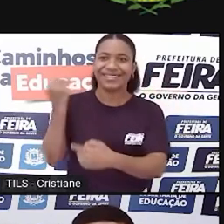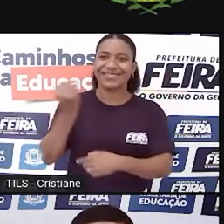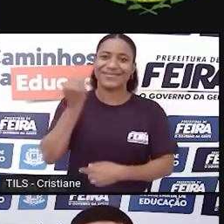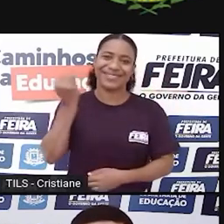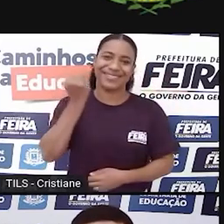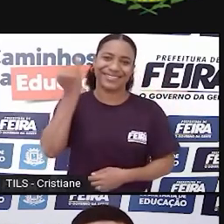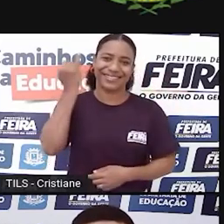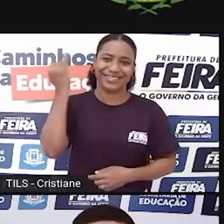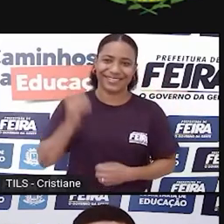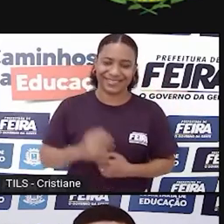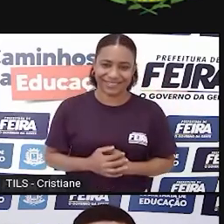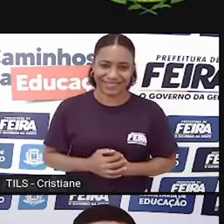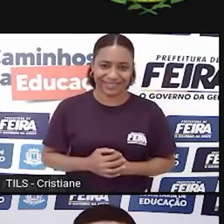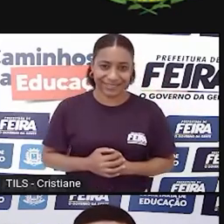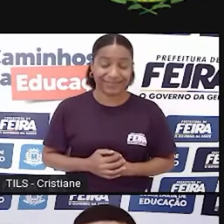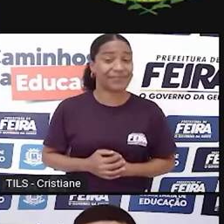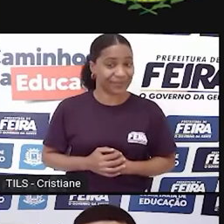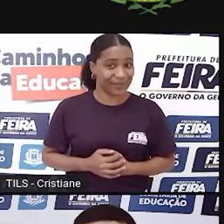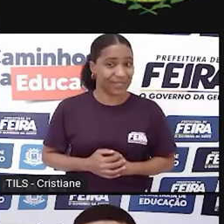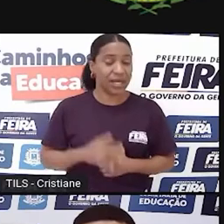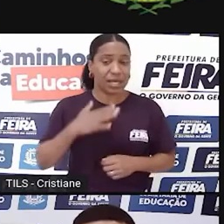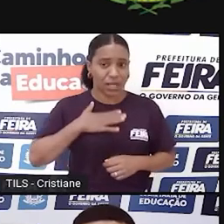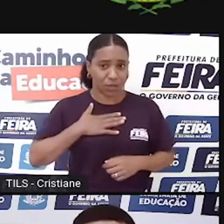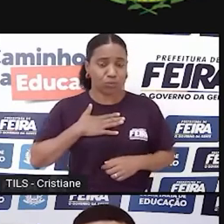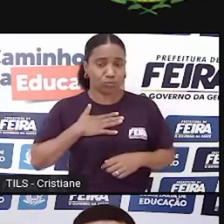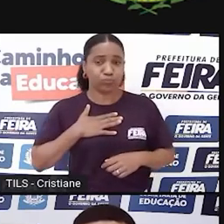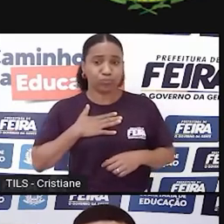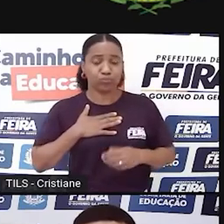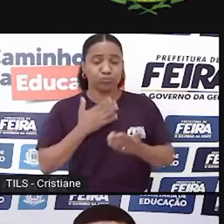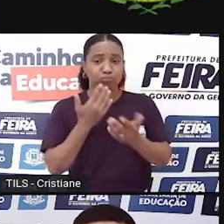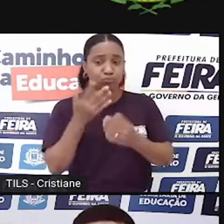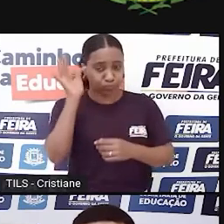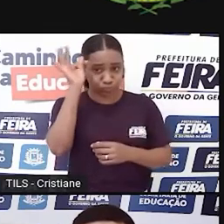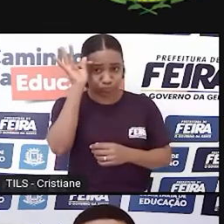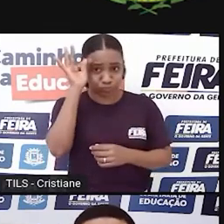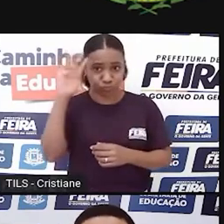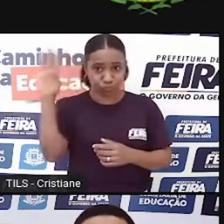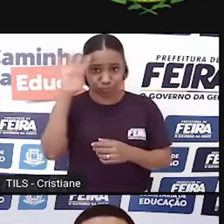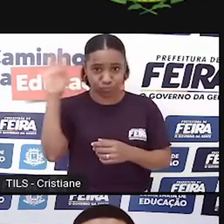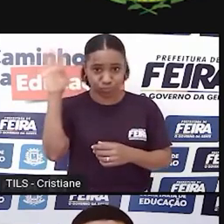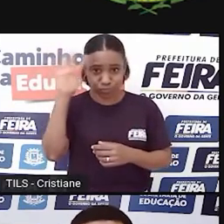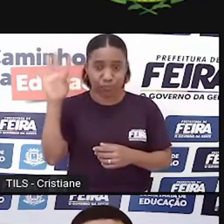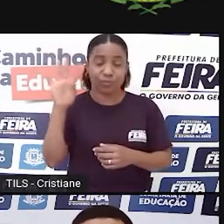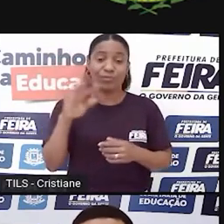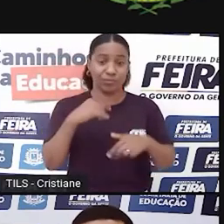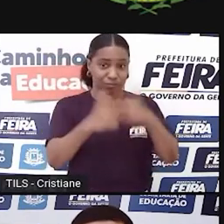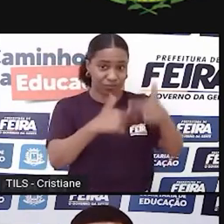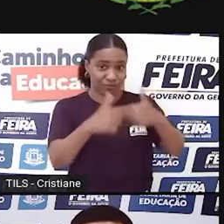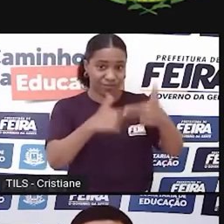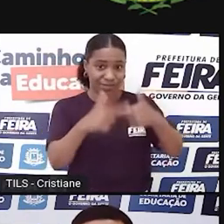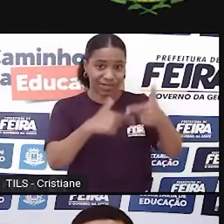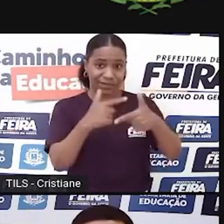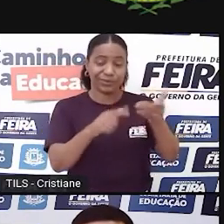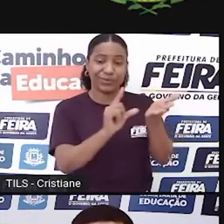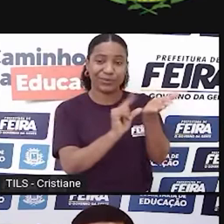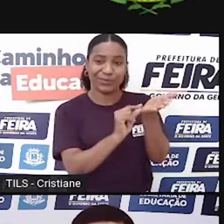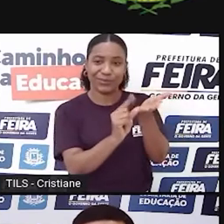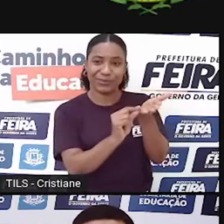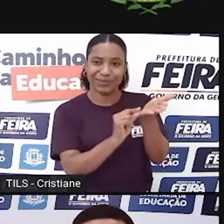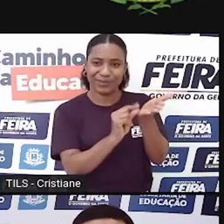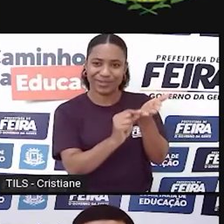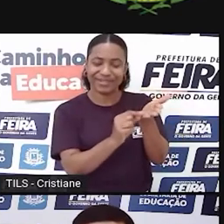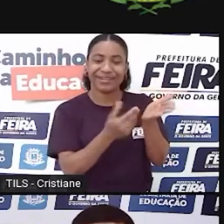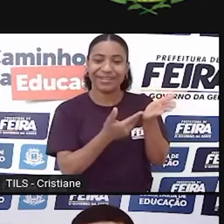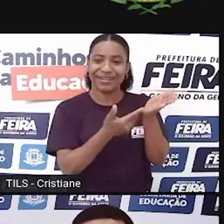termo em minha tese, de decolonizar a literatura, decolonizar o espaço